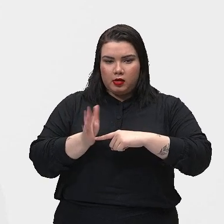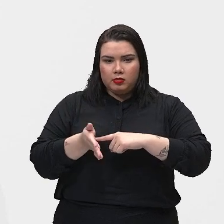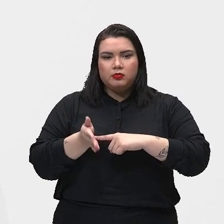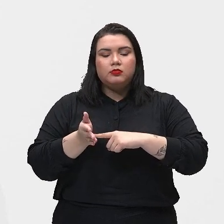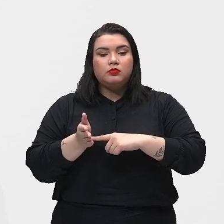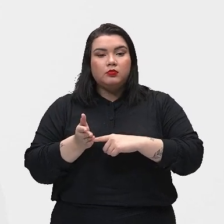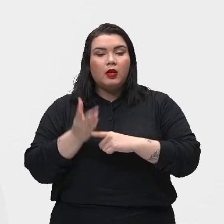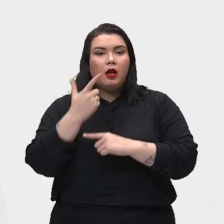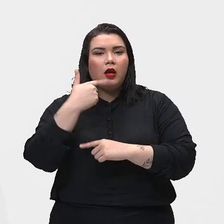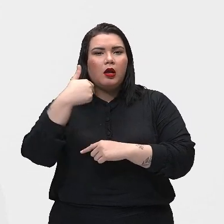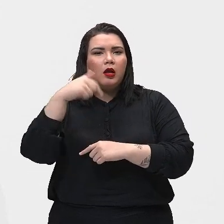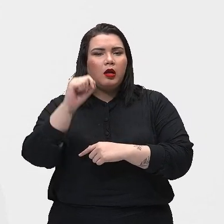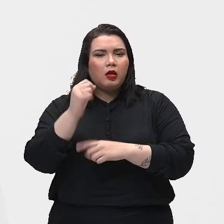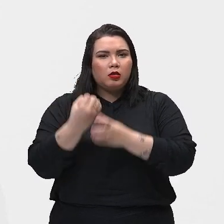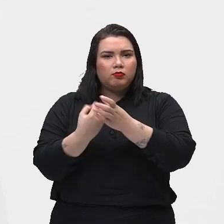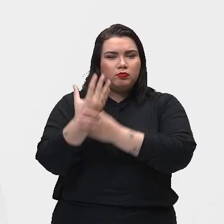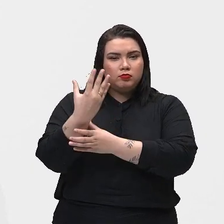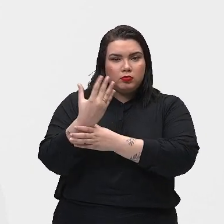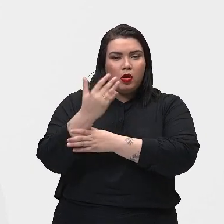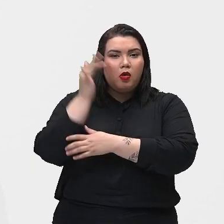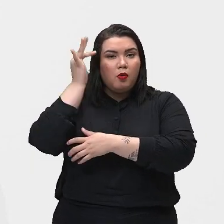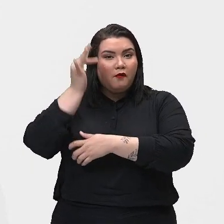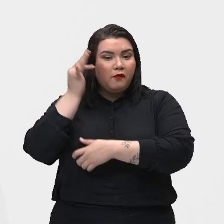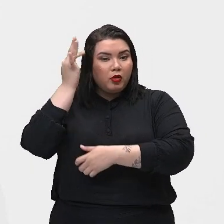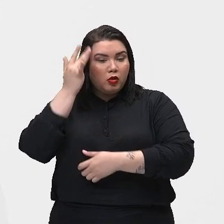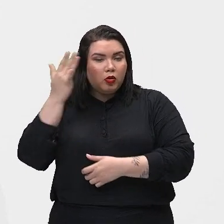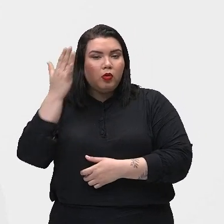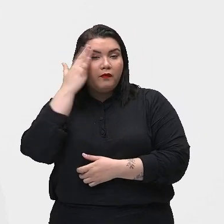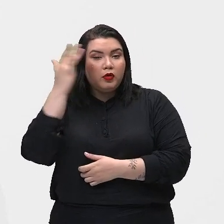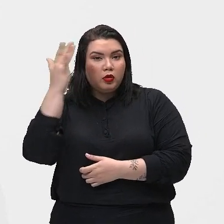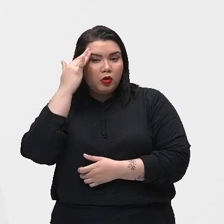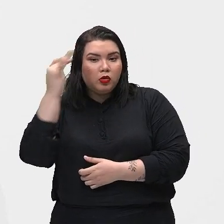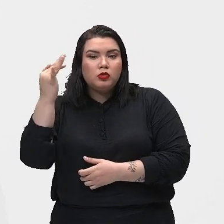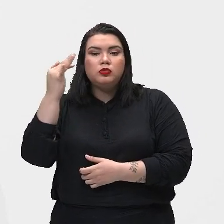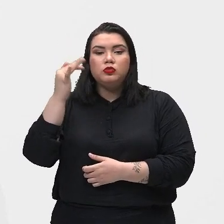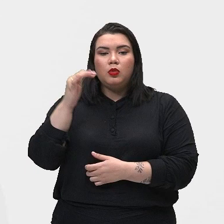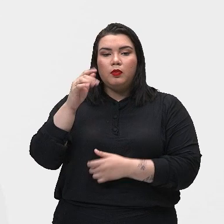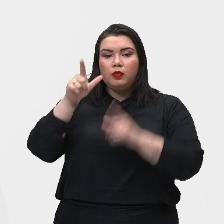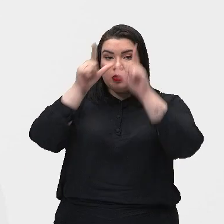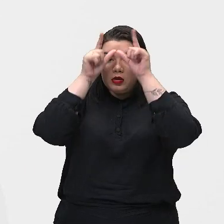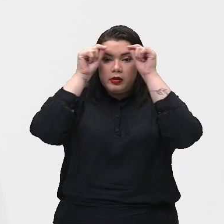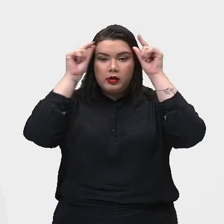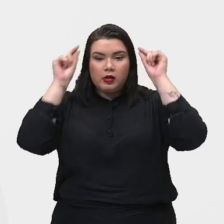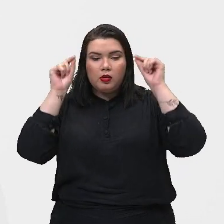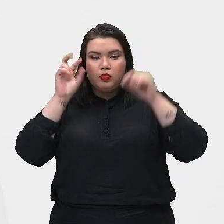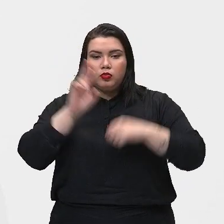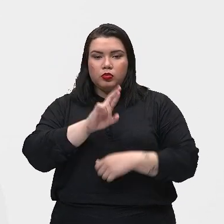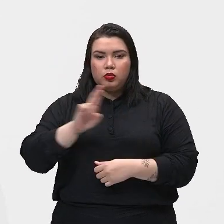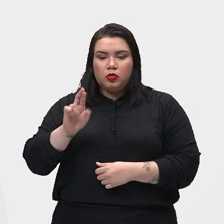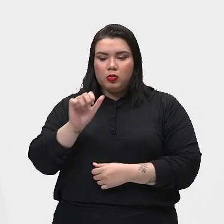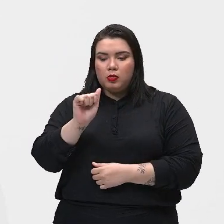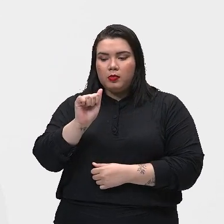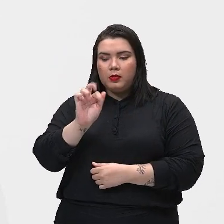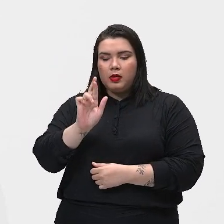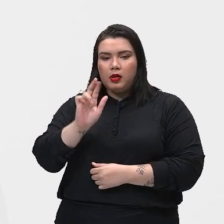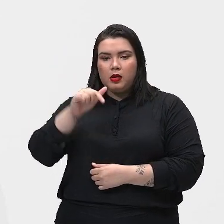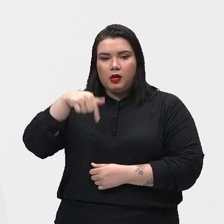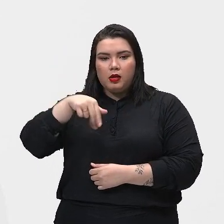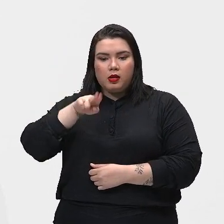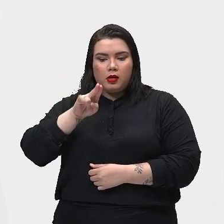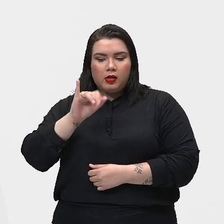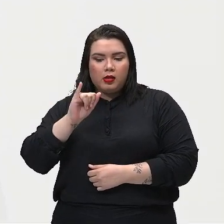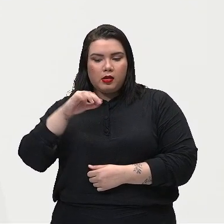pelo filósofo grego Arquimedes, lá no século 3 antes de Cristo. É